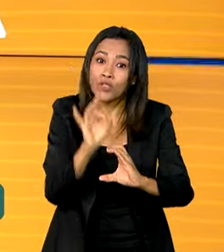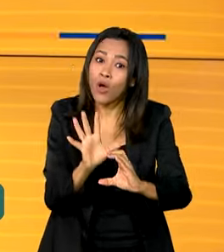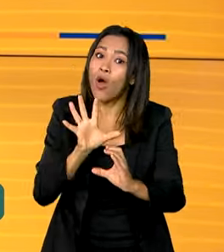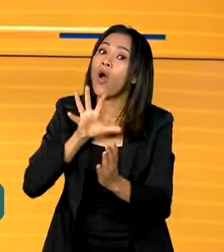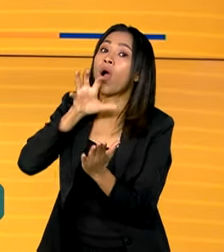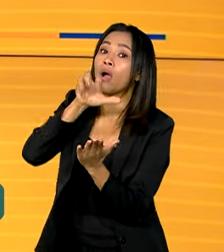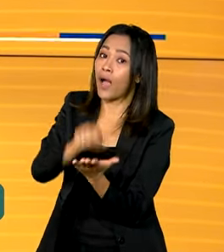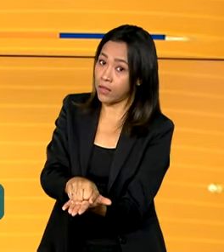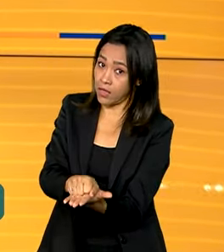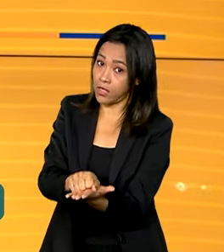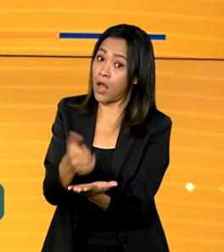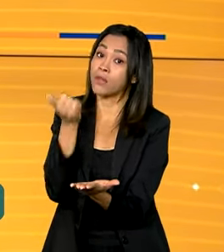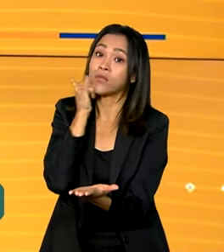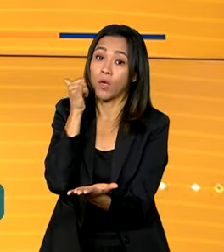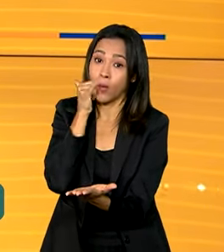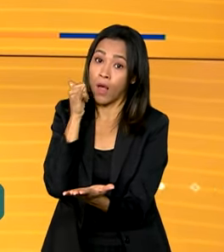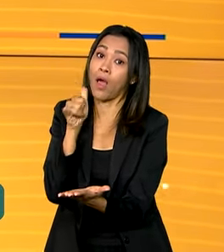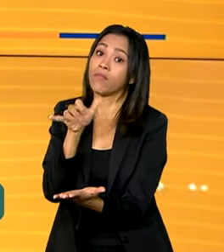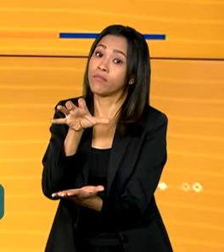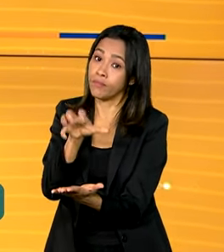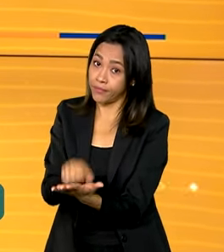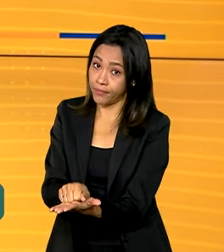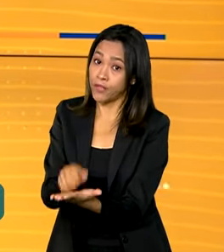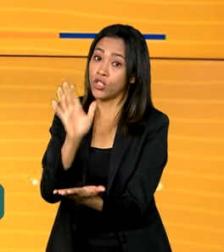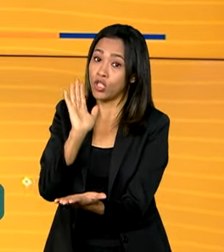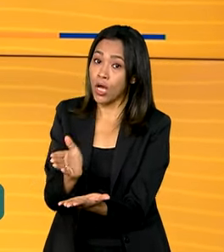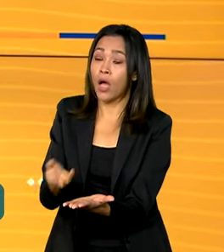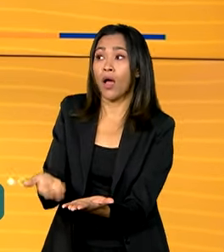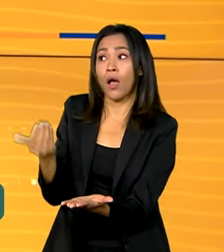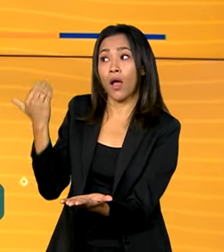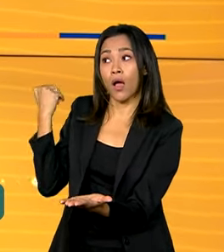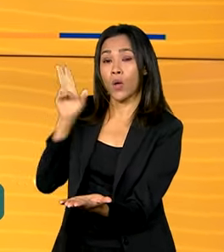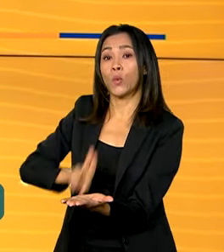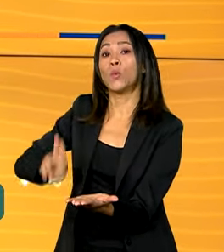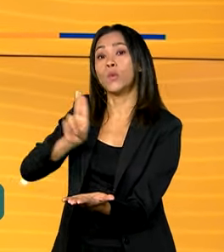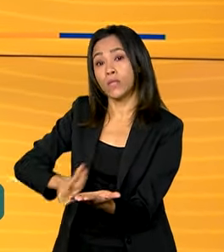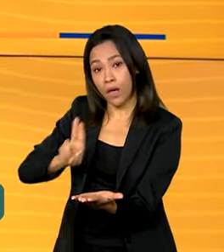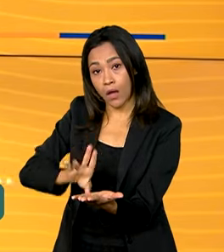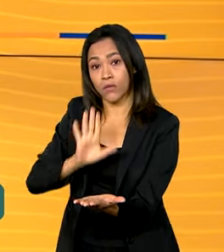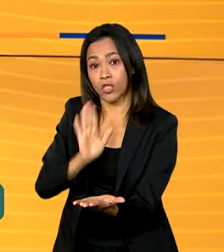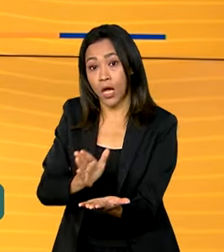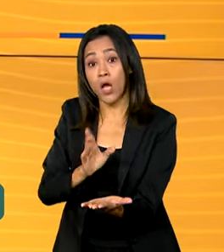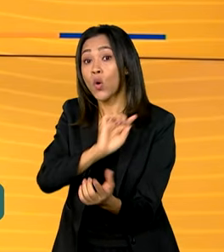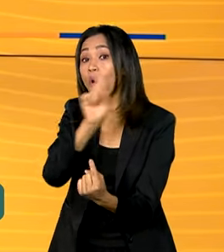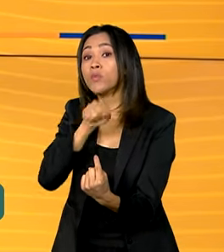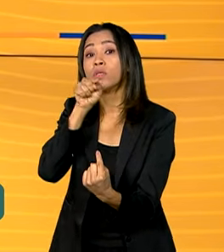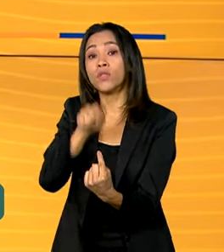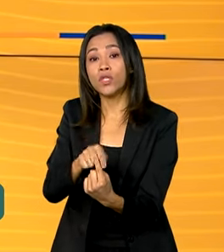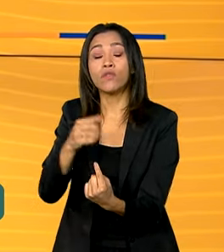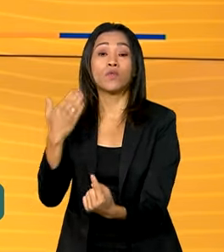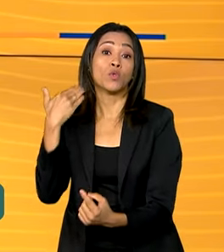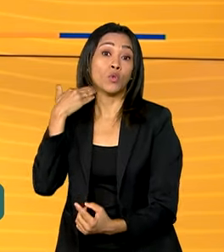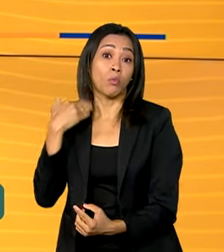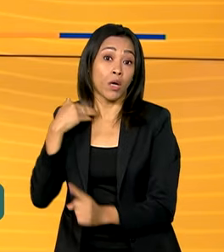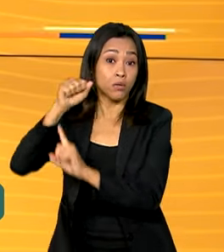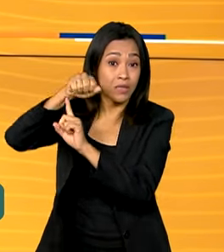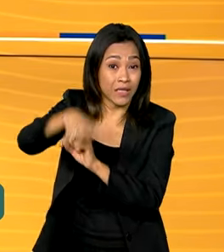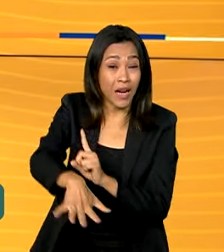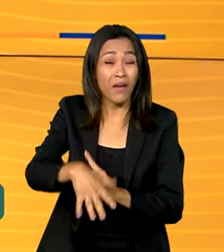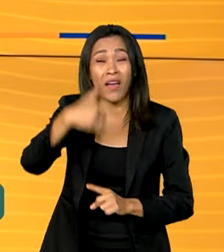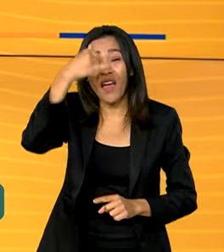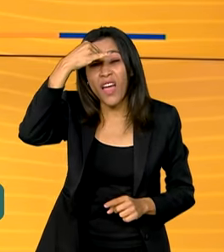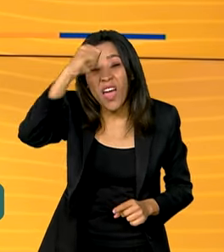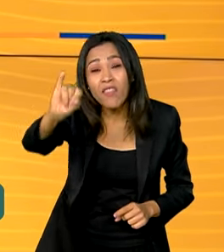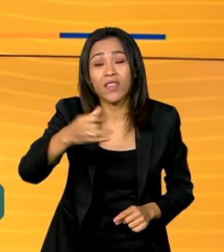cadastrados, ou seja, que já tenham sido usados pelo correntista. O objetivo do Banco Central é dificultar as fraudes